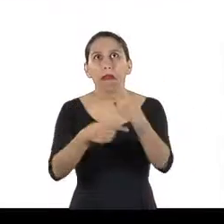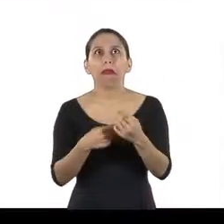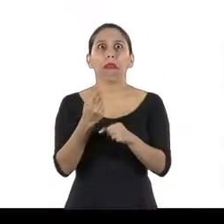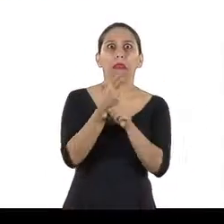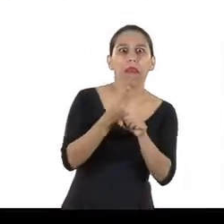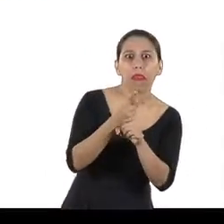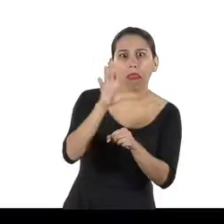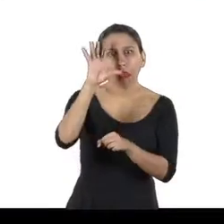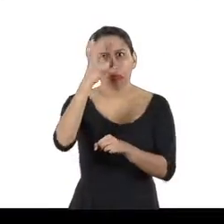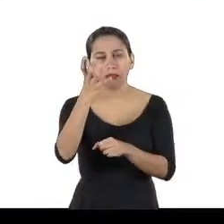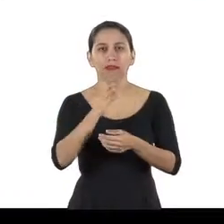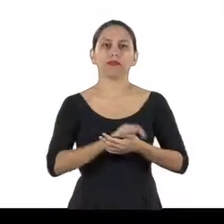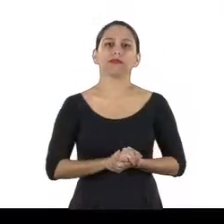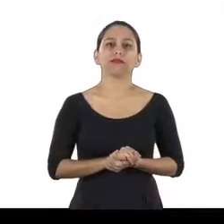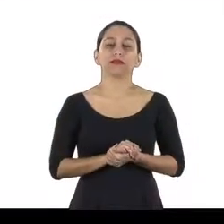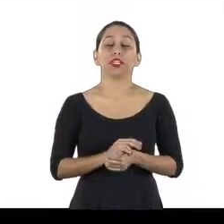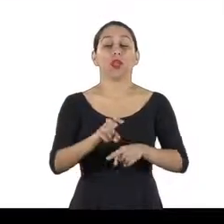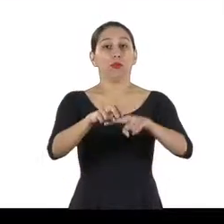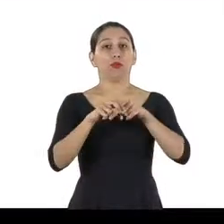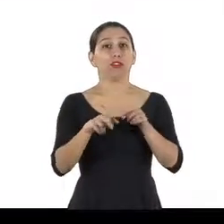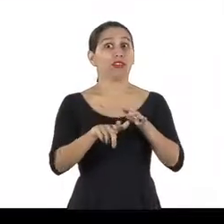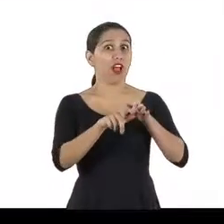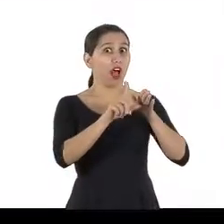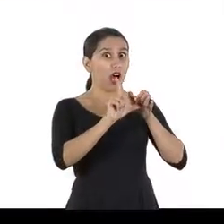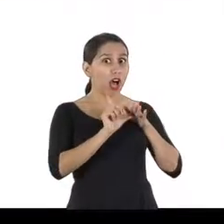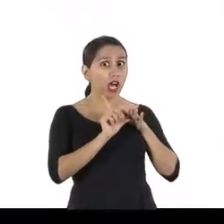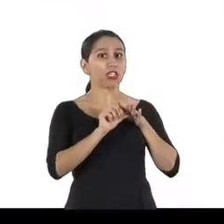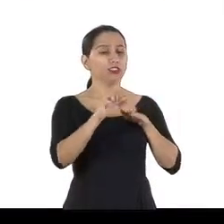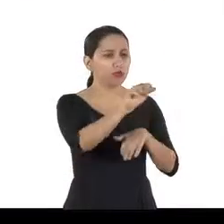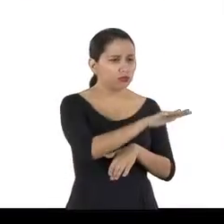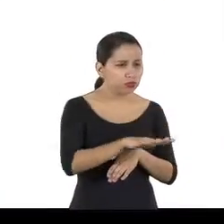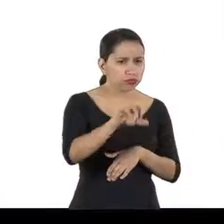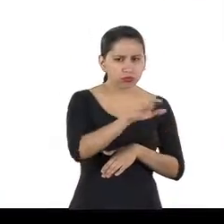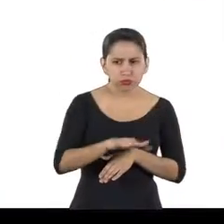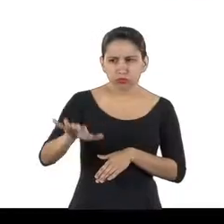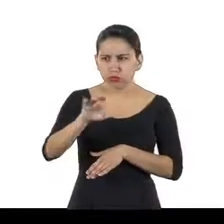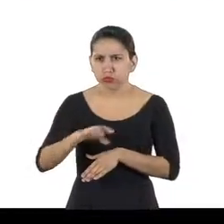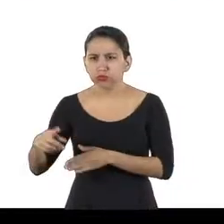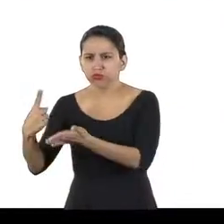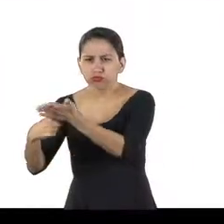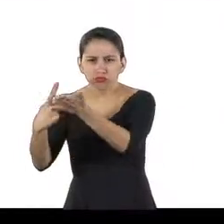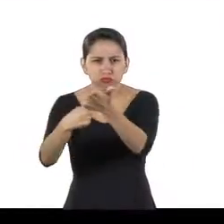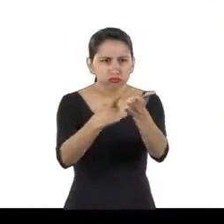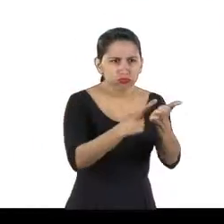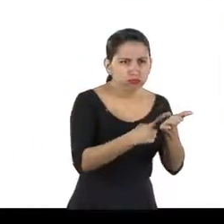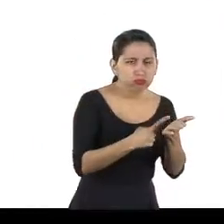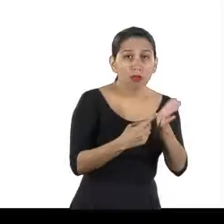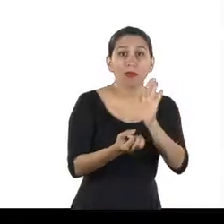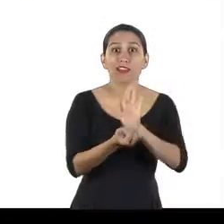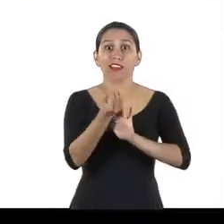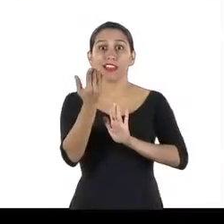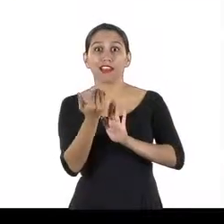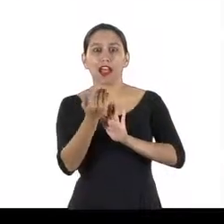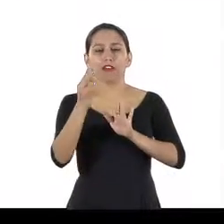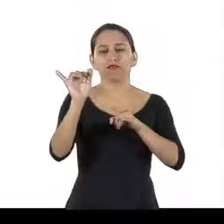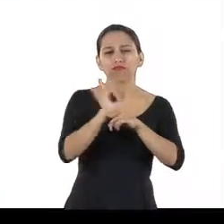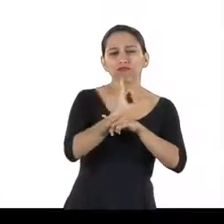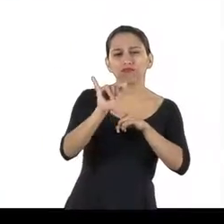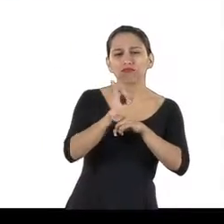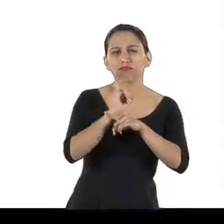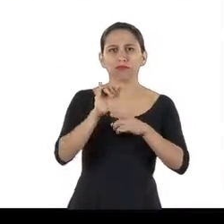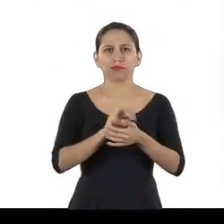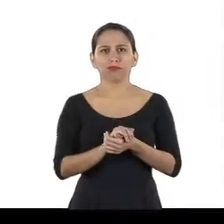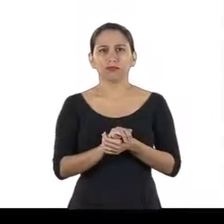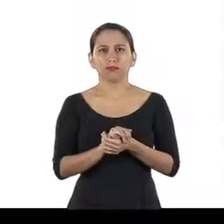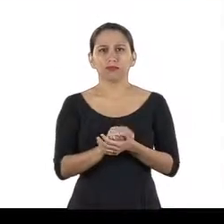Por isso, todos os setores devem conversar entre si e criar planos de ação. Vamos ver passo a passo como você pode